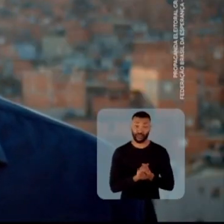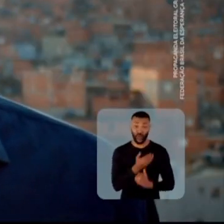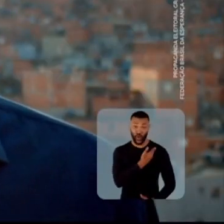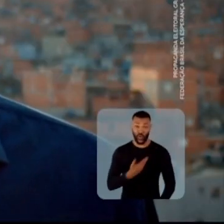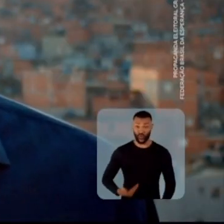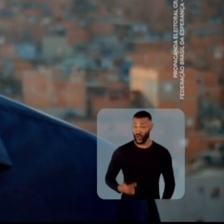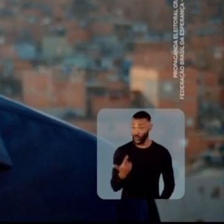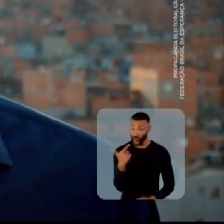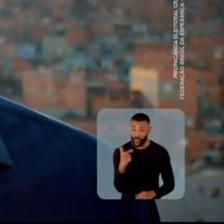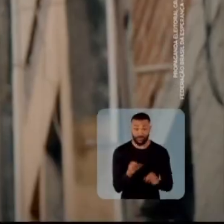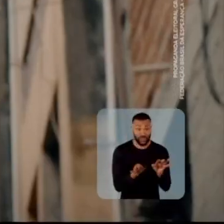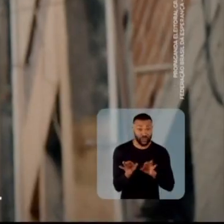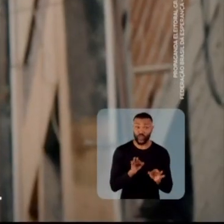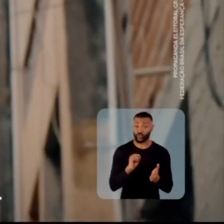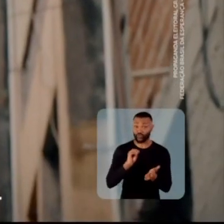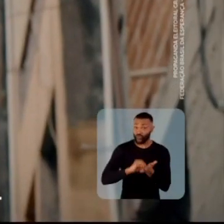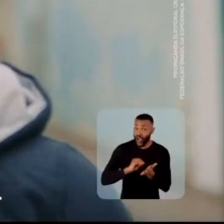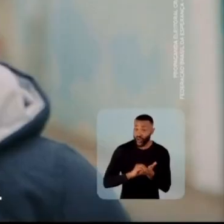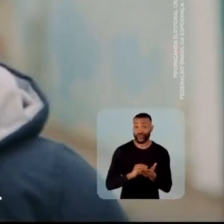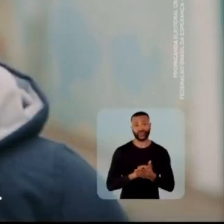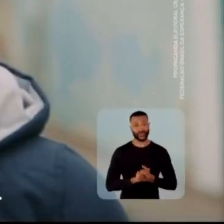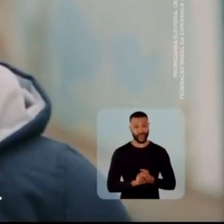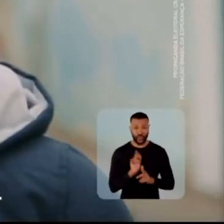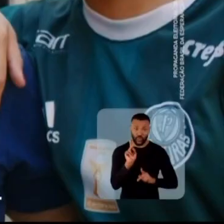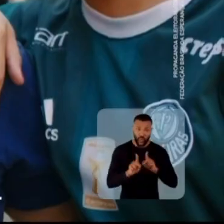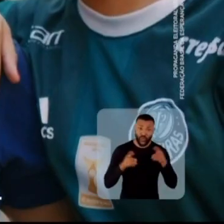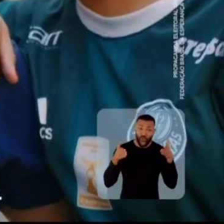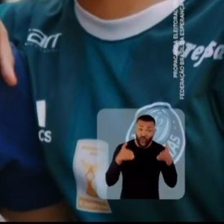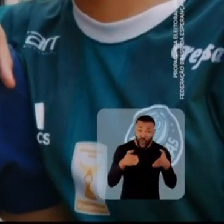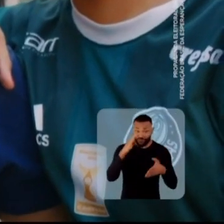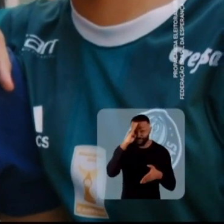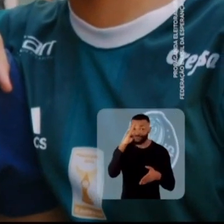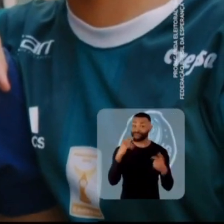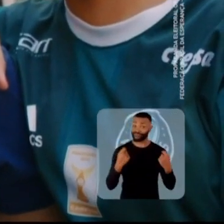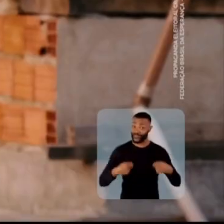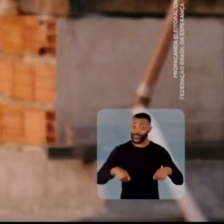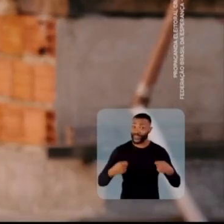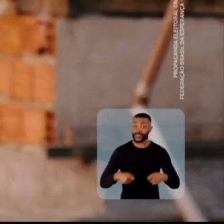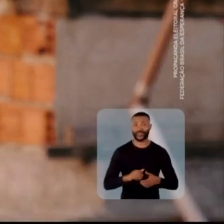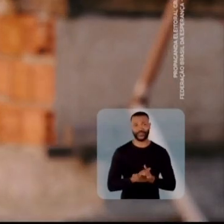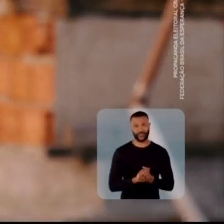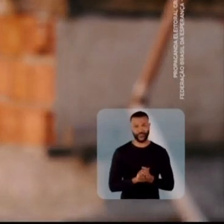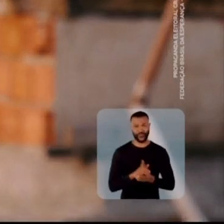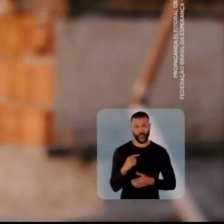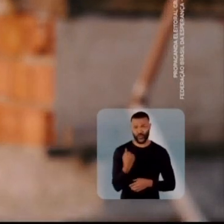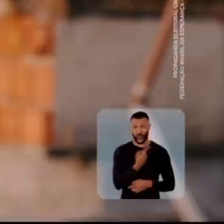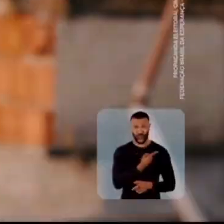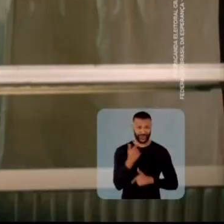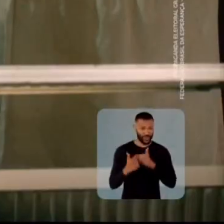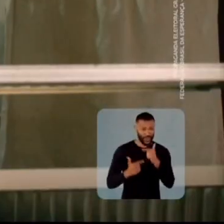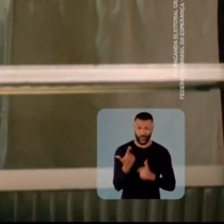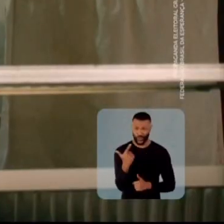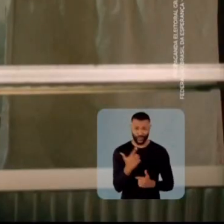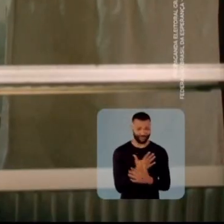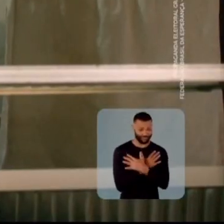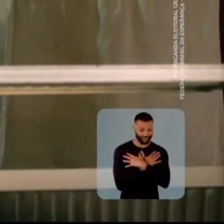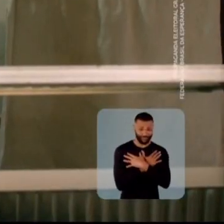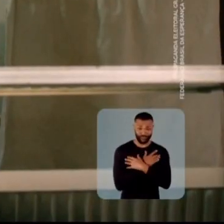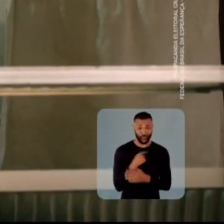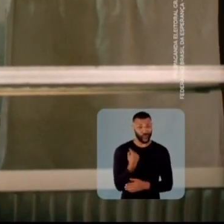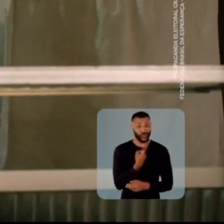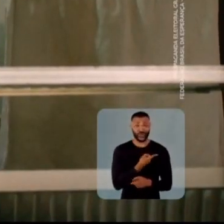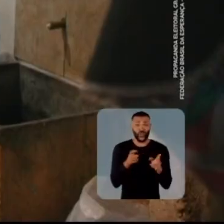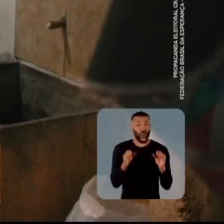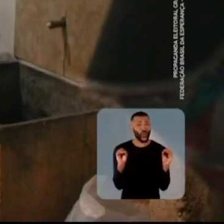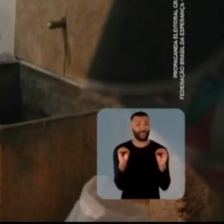governo, falta planejamento, falta colocar o povo em primeiro lugar. Quando a gente não trabalha, a gente não é